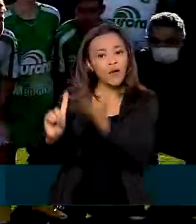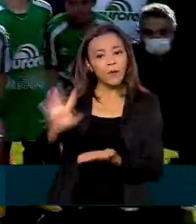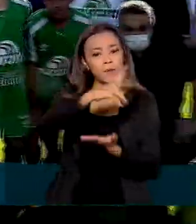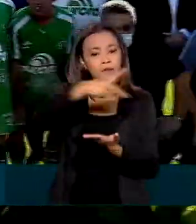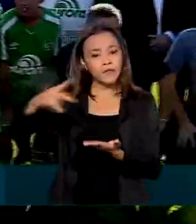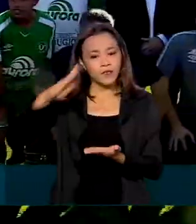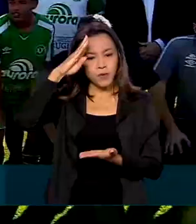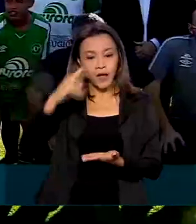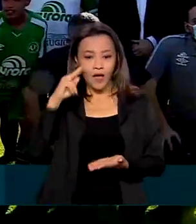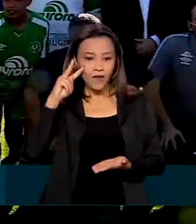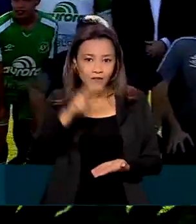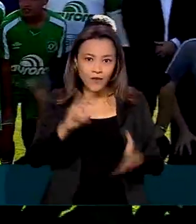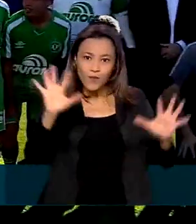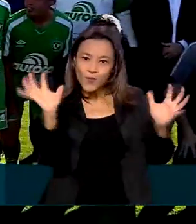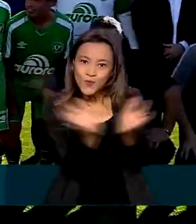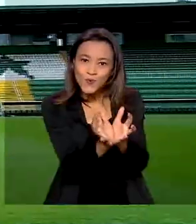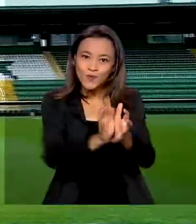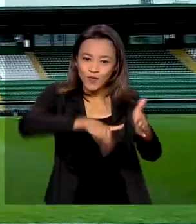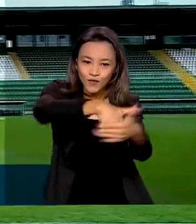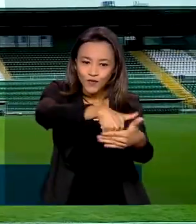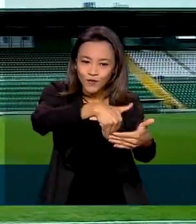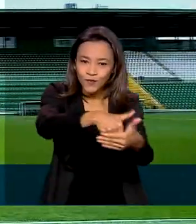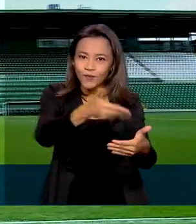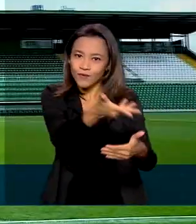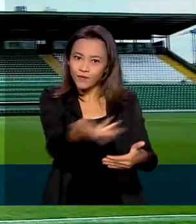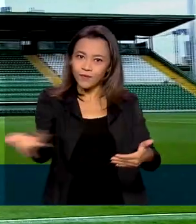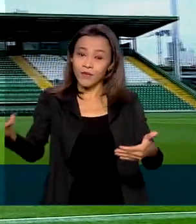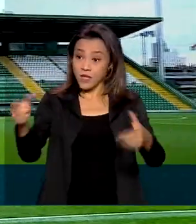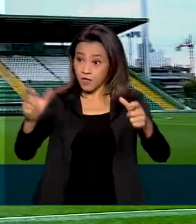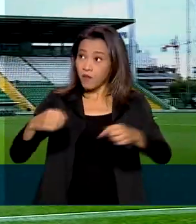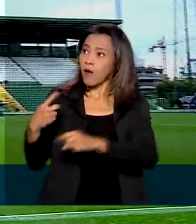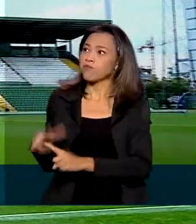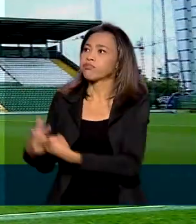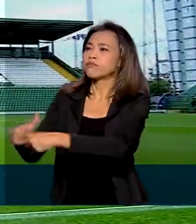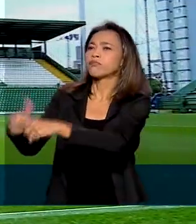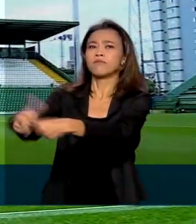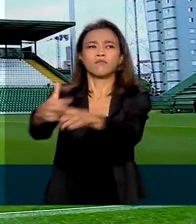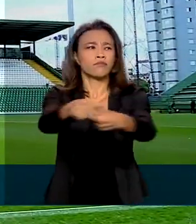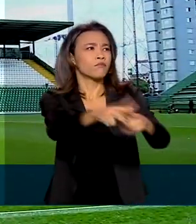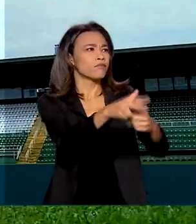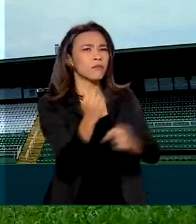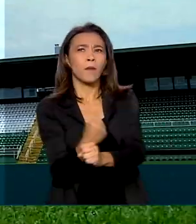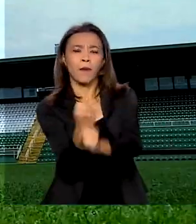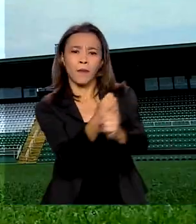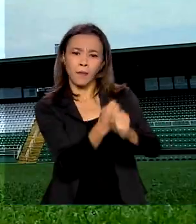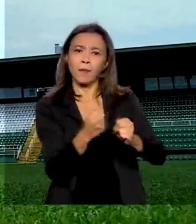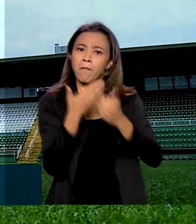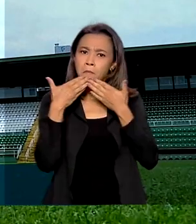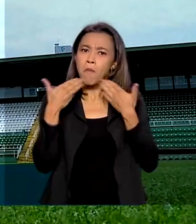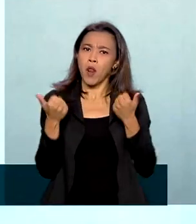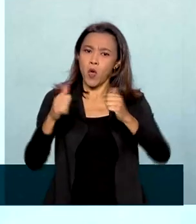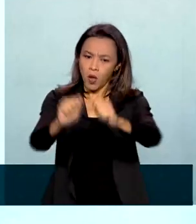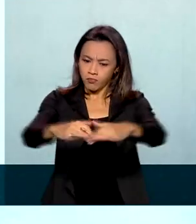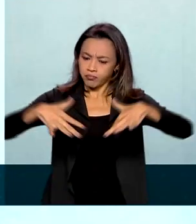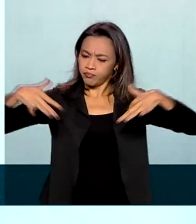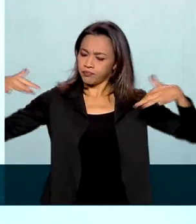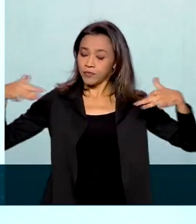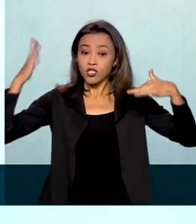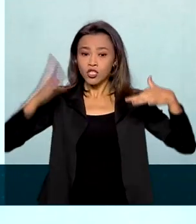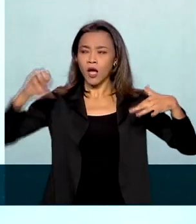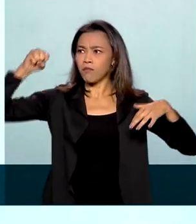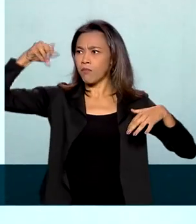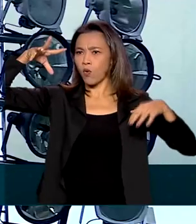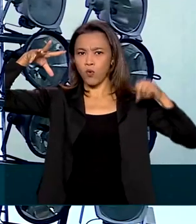equipe de base do time da Chapecoense. O estádio passa por obras de melhoria da estrutura e já concluiu a modernização dos